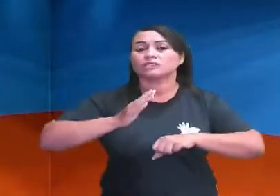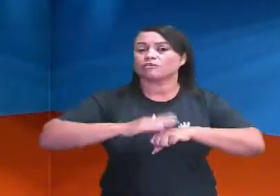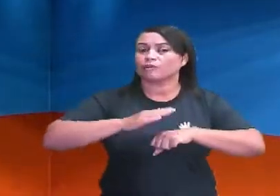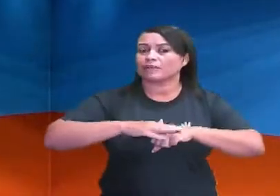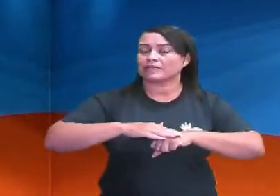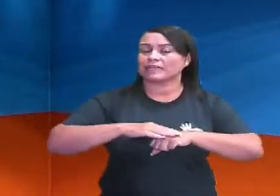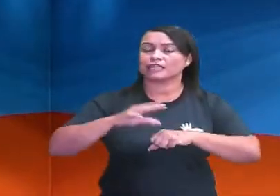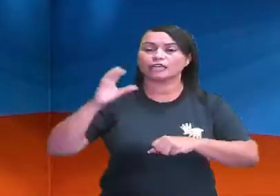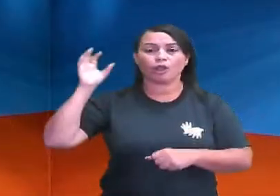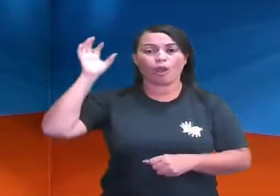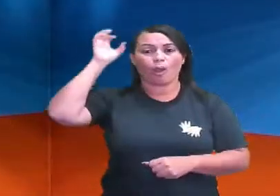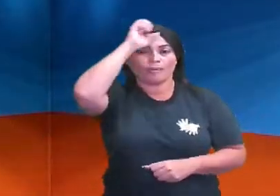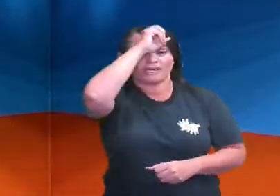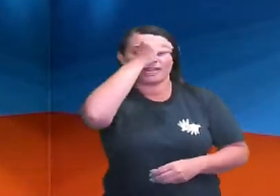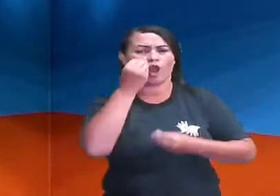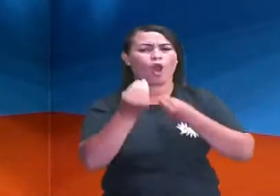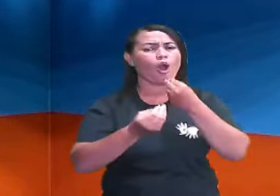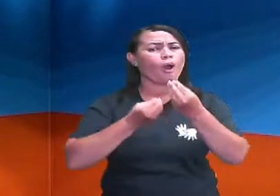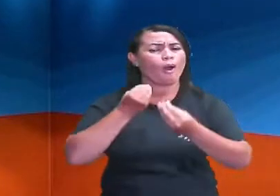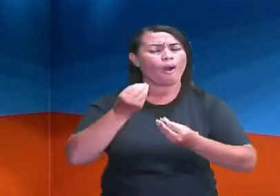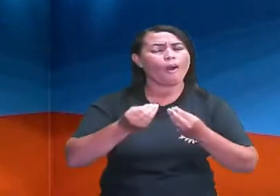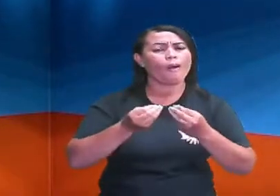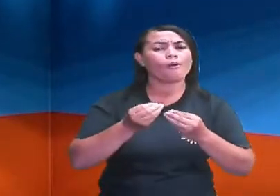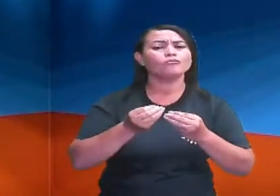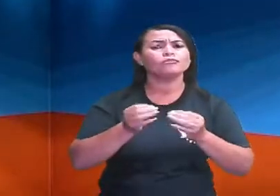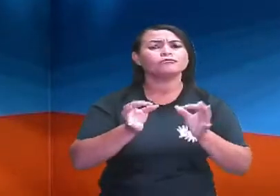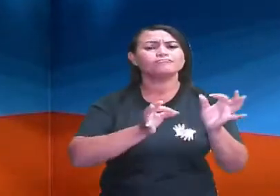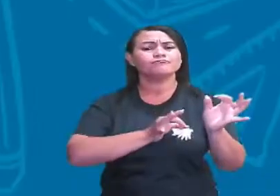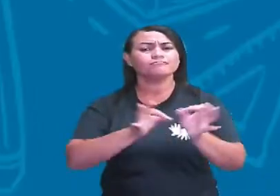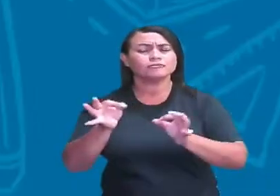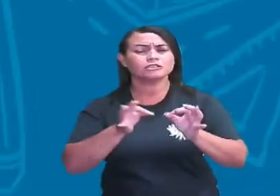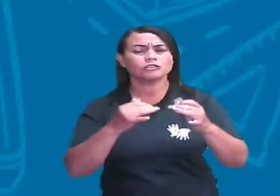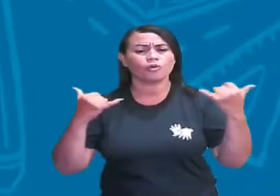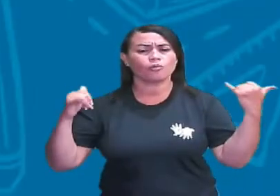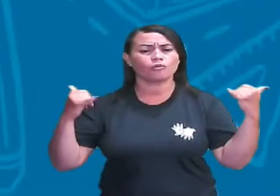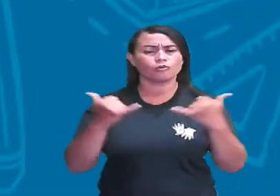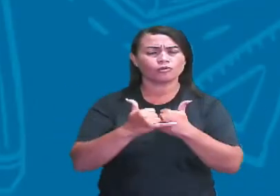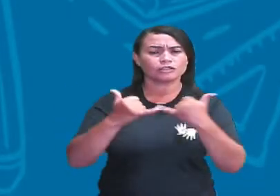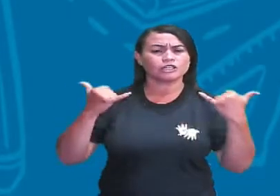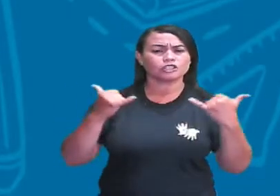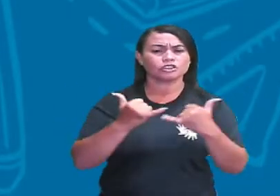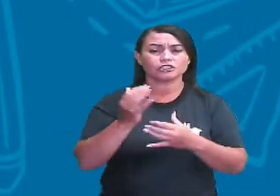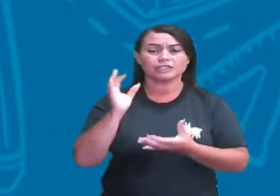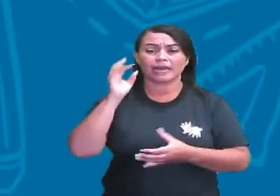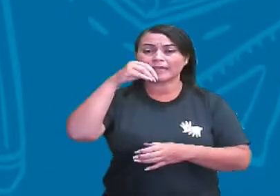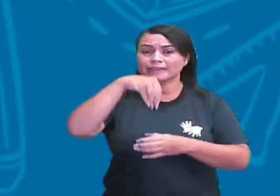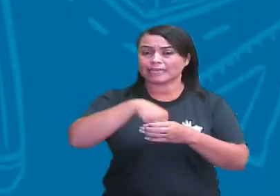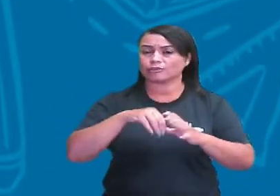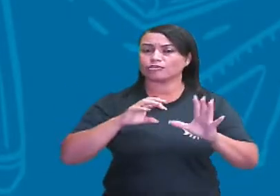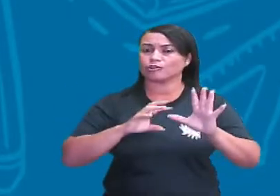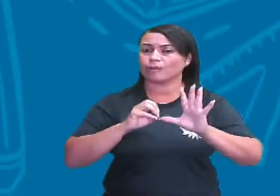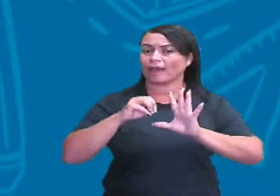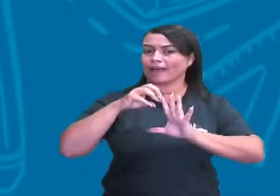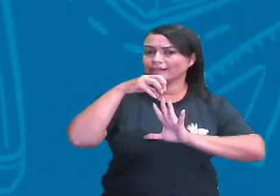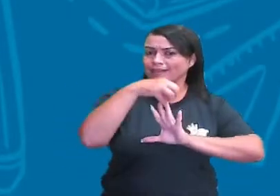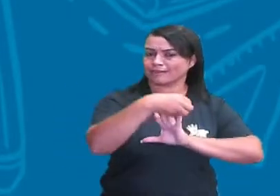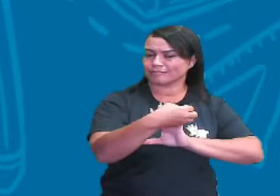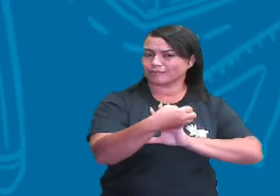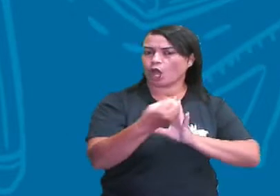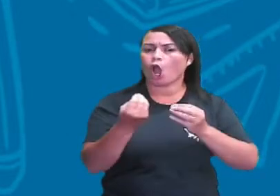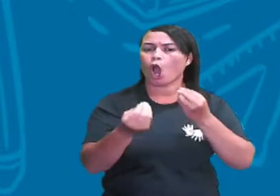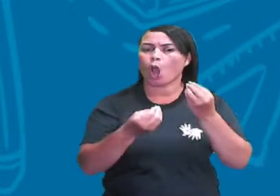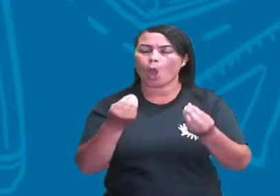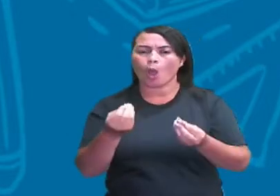compreender como funciona o fluxo de energia dentro de uma cadeia alimentar. Tá certo?